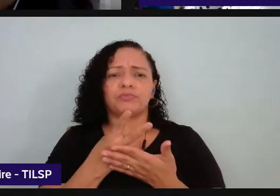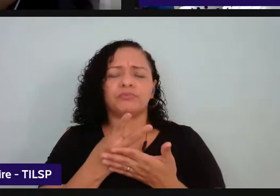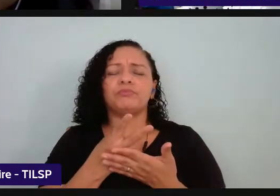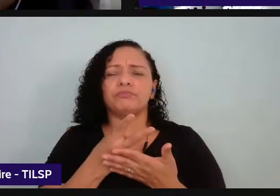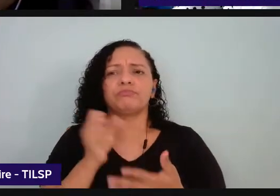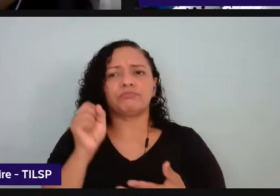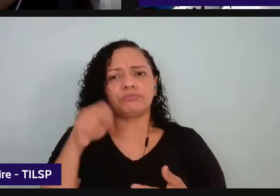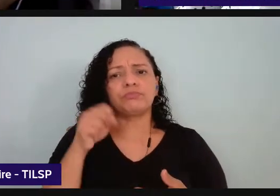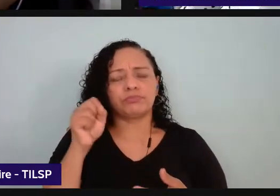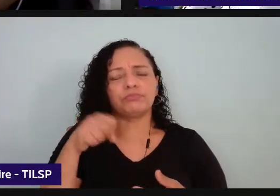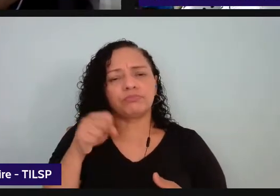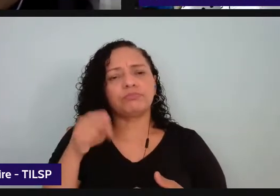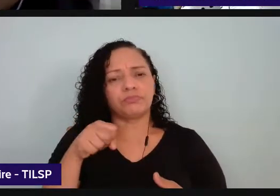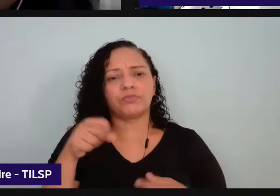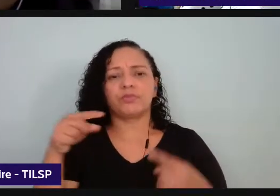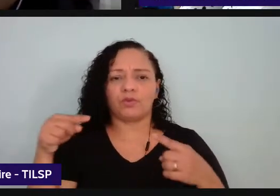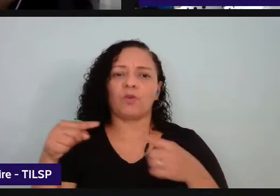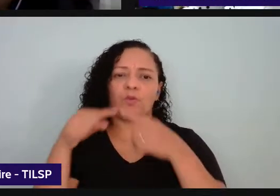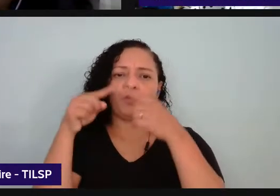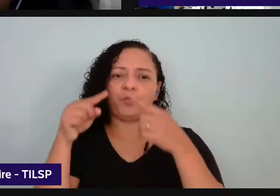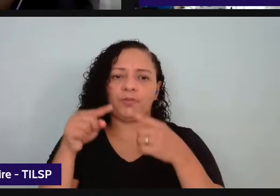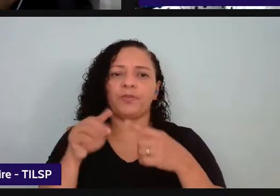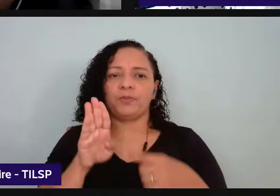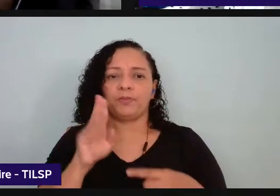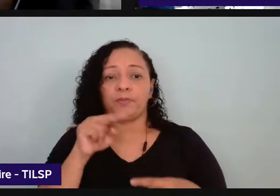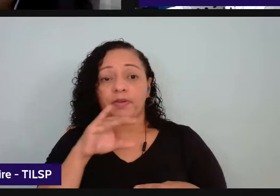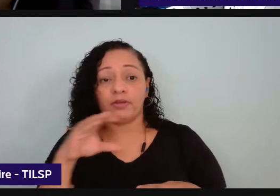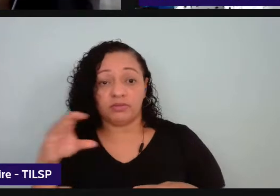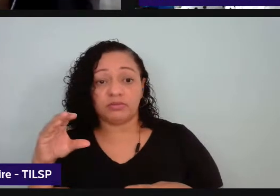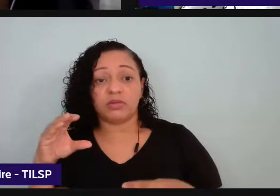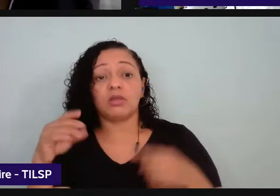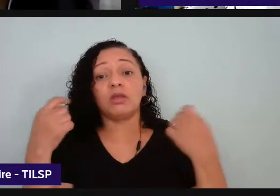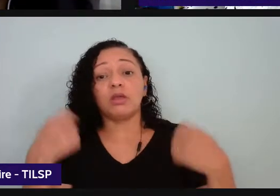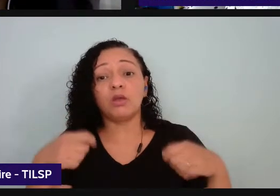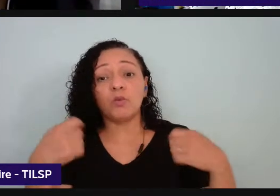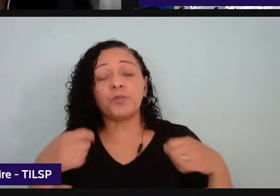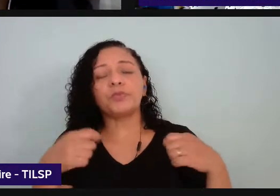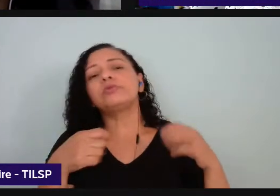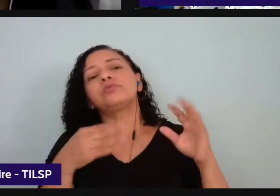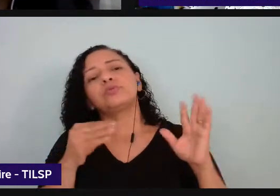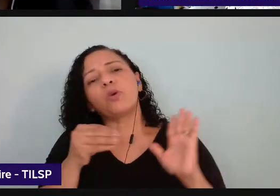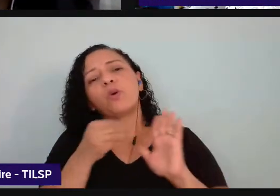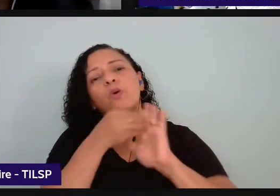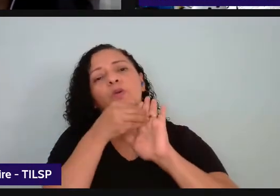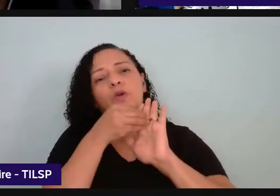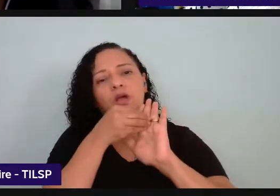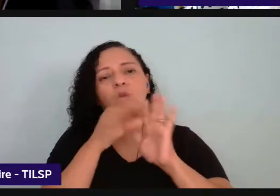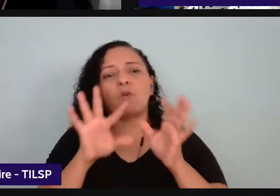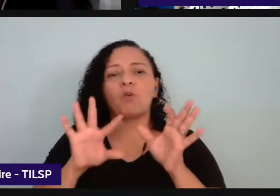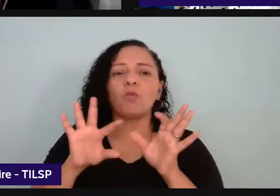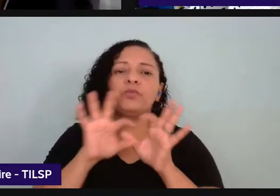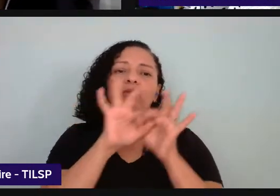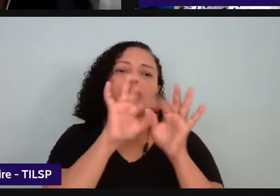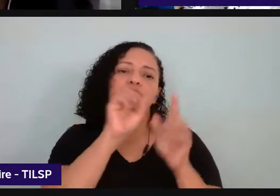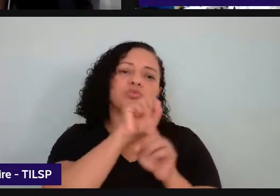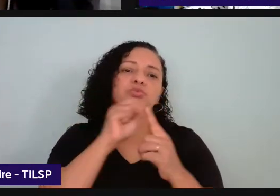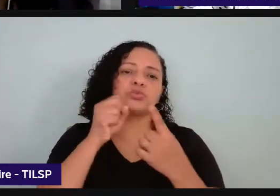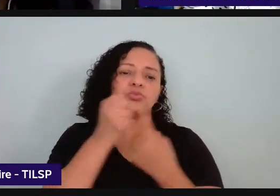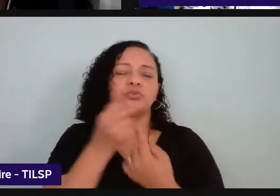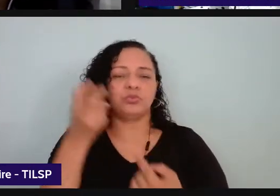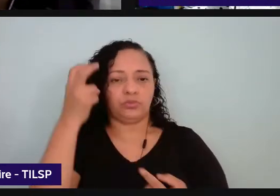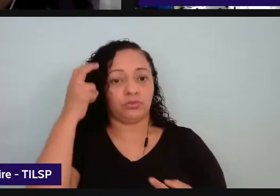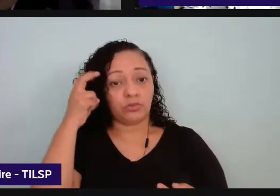então eu preciso trazer inserir esse contexto sociocultural do estudante na minha rotina pedagógica